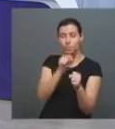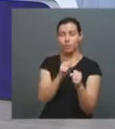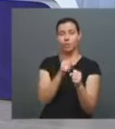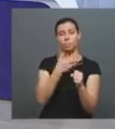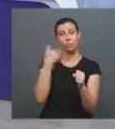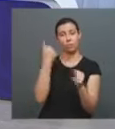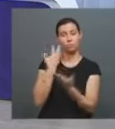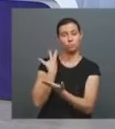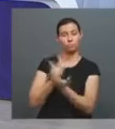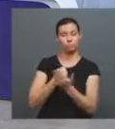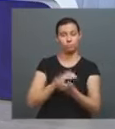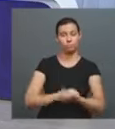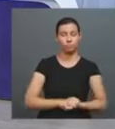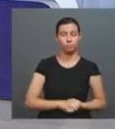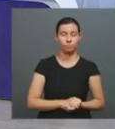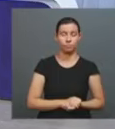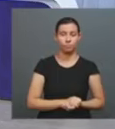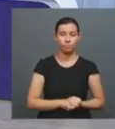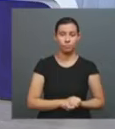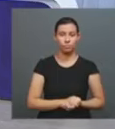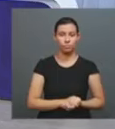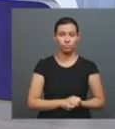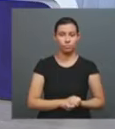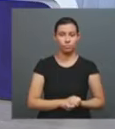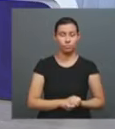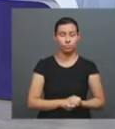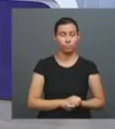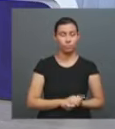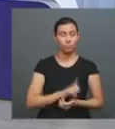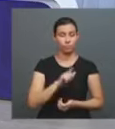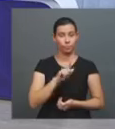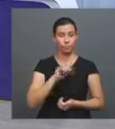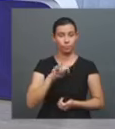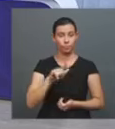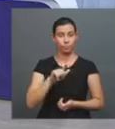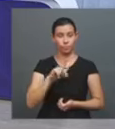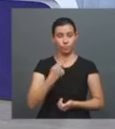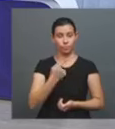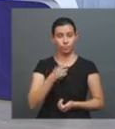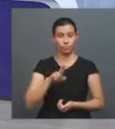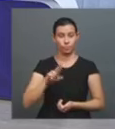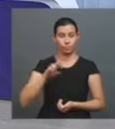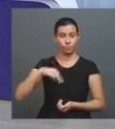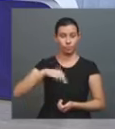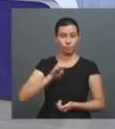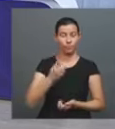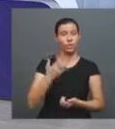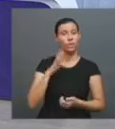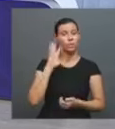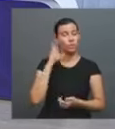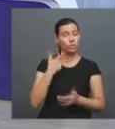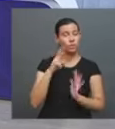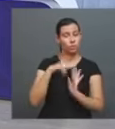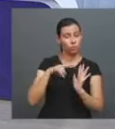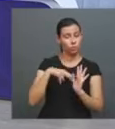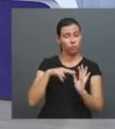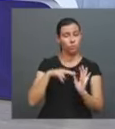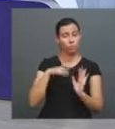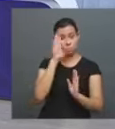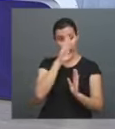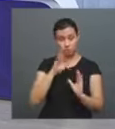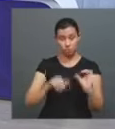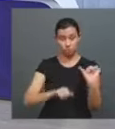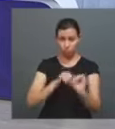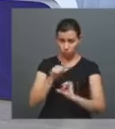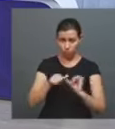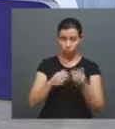Professor Guilherme, você acha que mudou muito o hábito de leitura dos brasileiros? É interessante ter citado